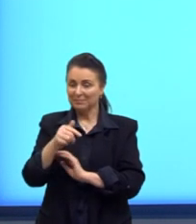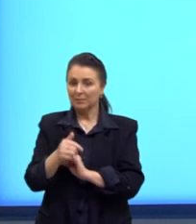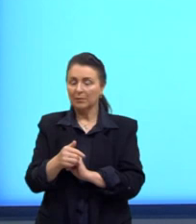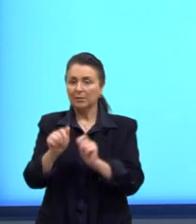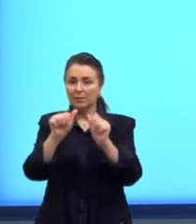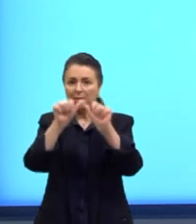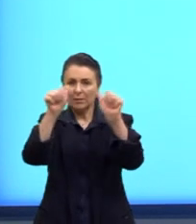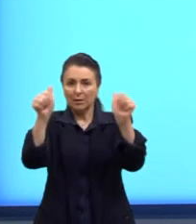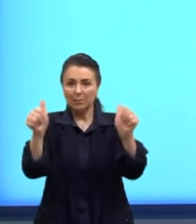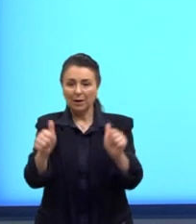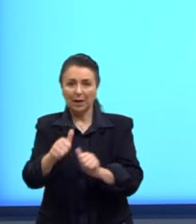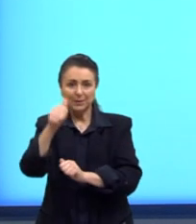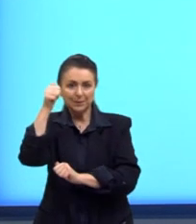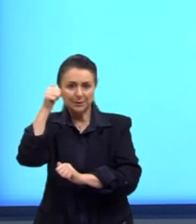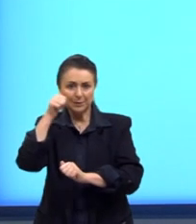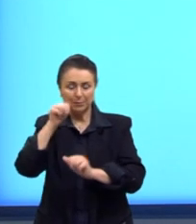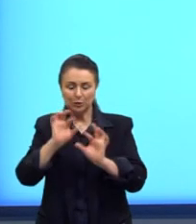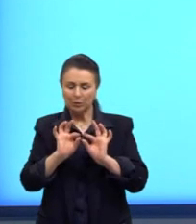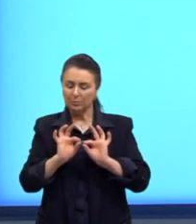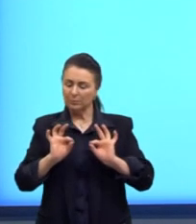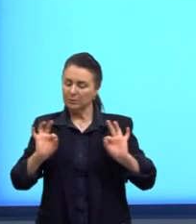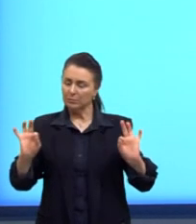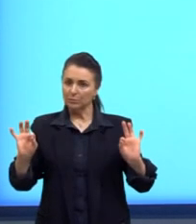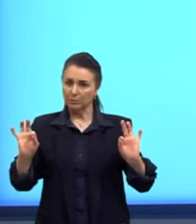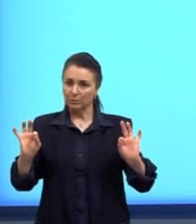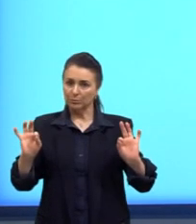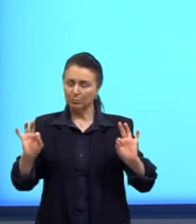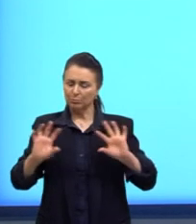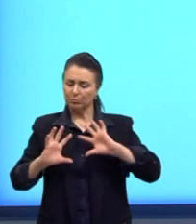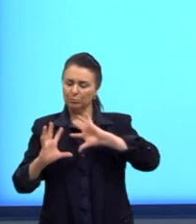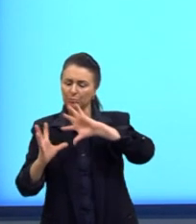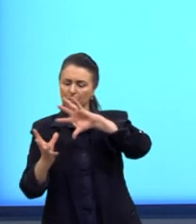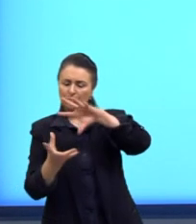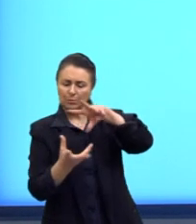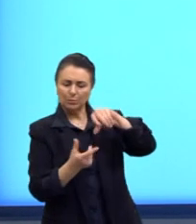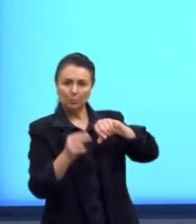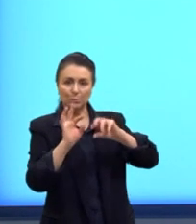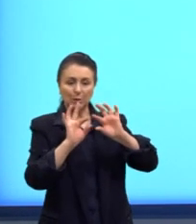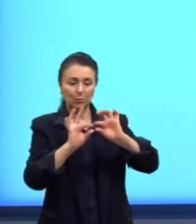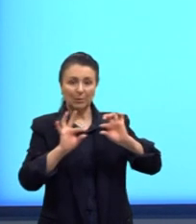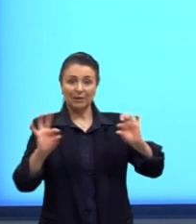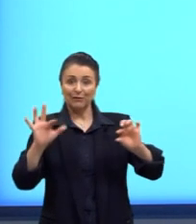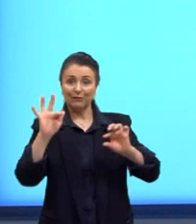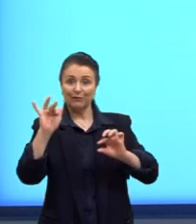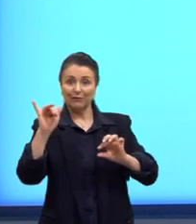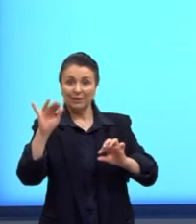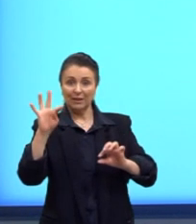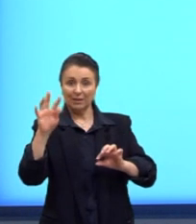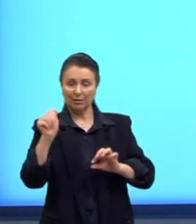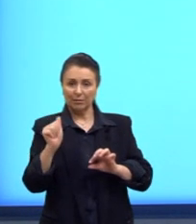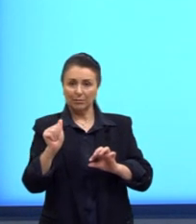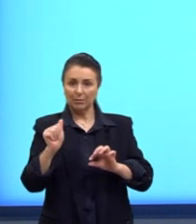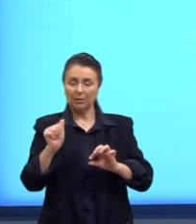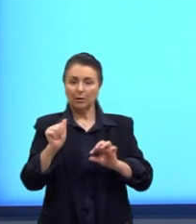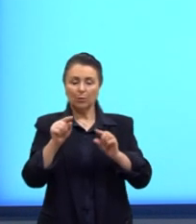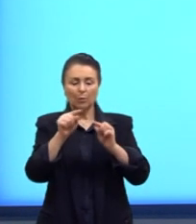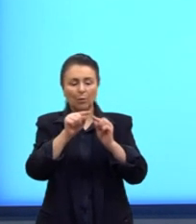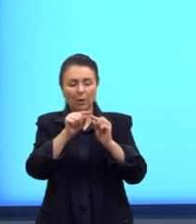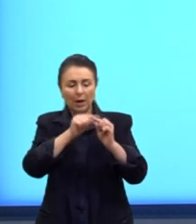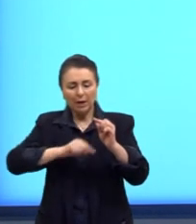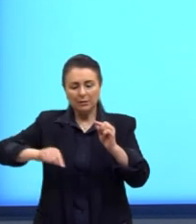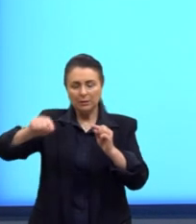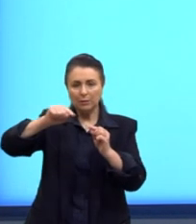a imagem, a Mafalda, né? Medindo ali naquele globo, através de uma fita métrica, quanto que seria a circunferência